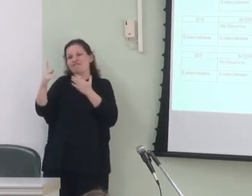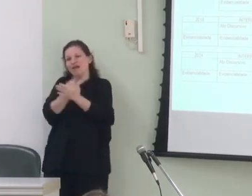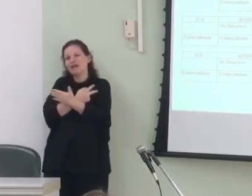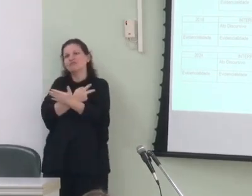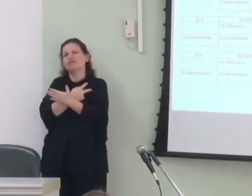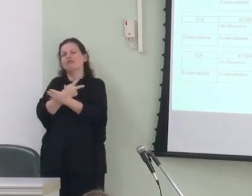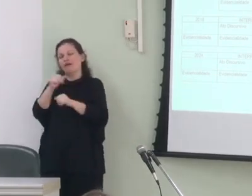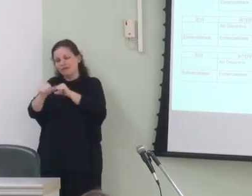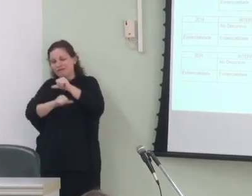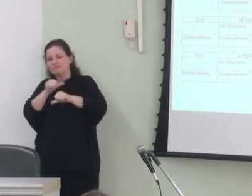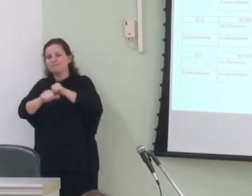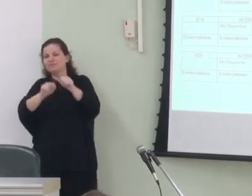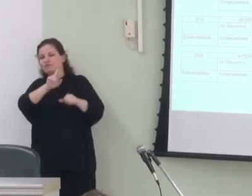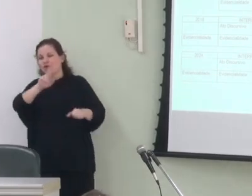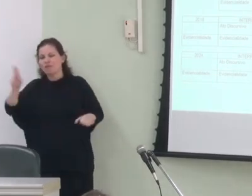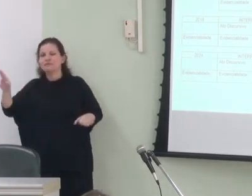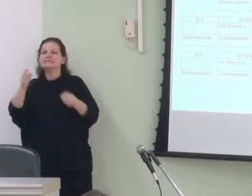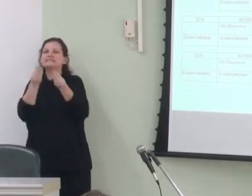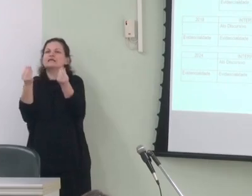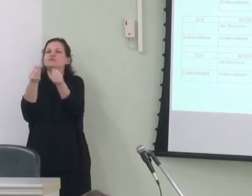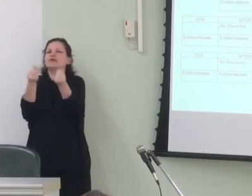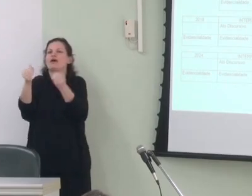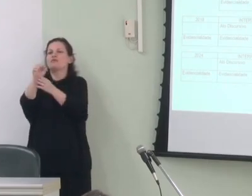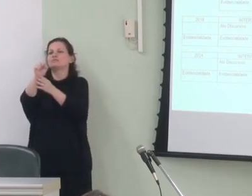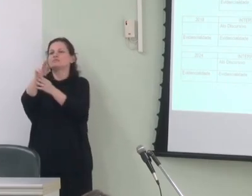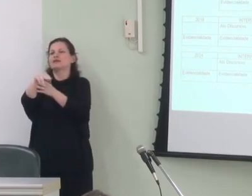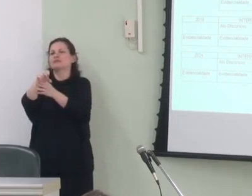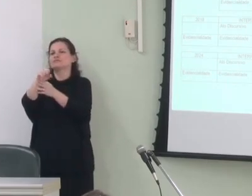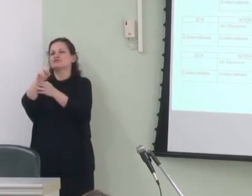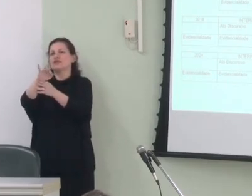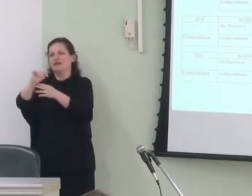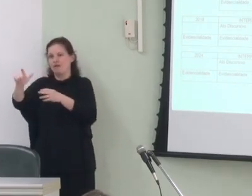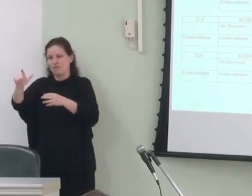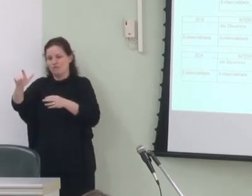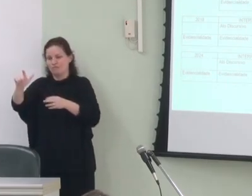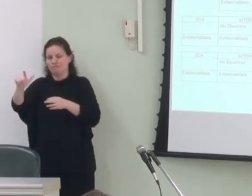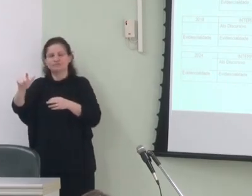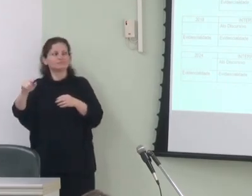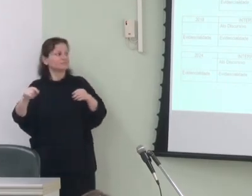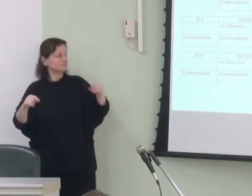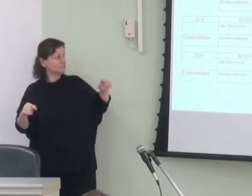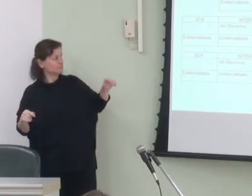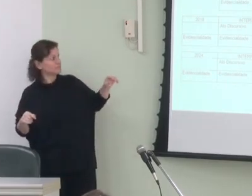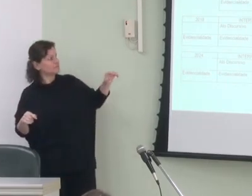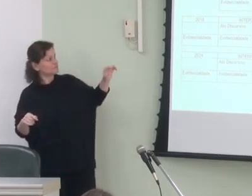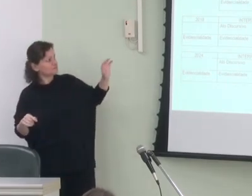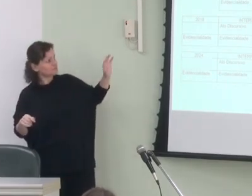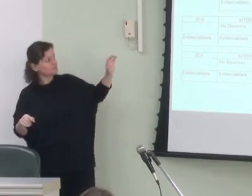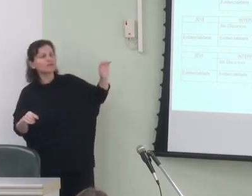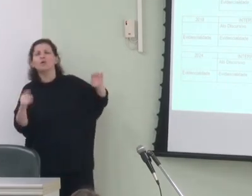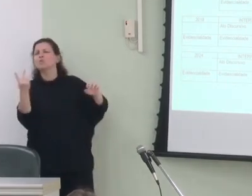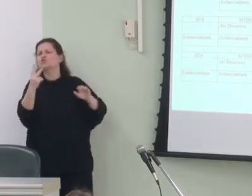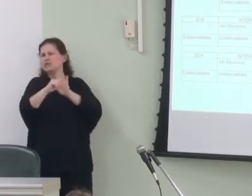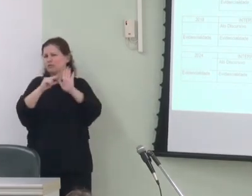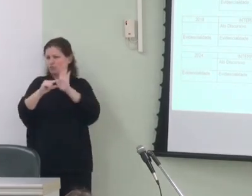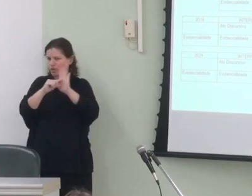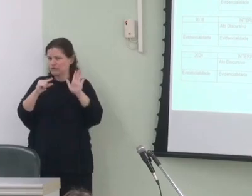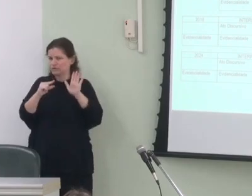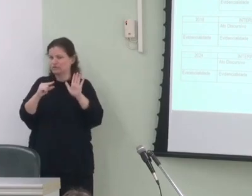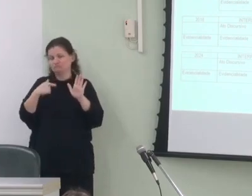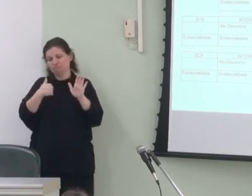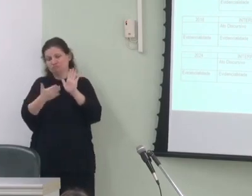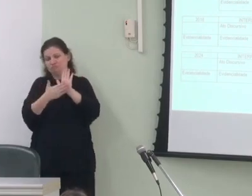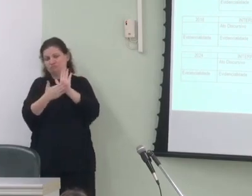confundir passou agora a ser chamado de sensorial tanto o que é esse Rengeveld como eu que fizemos a